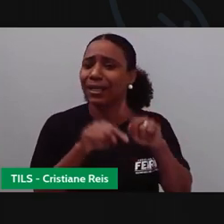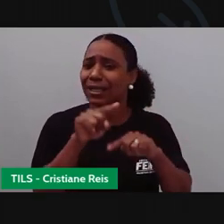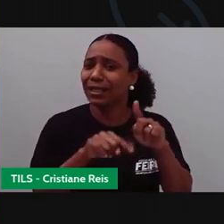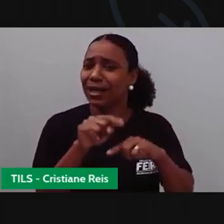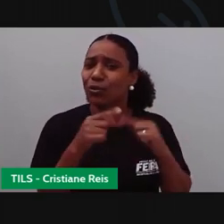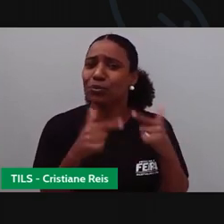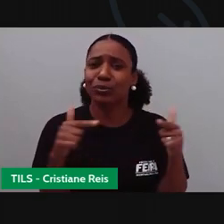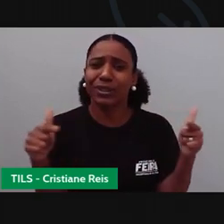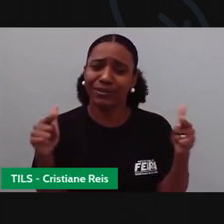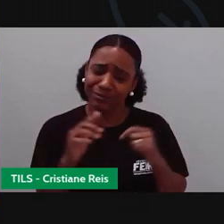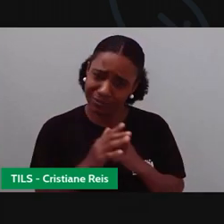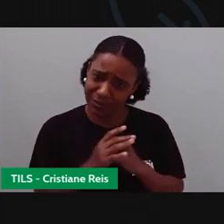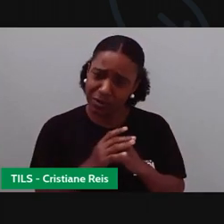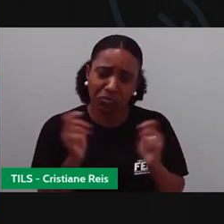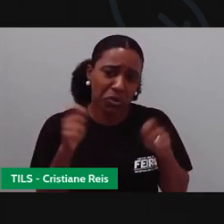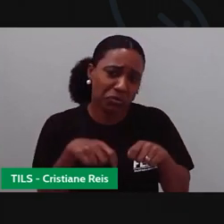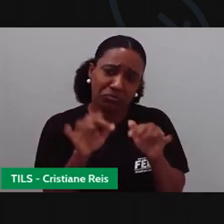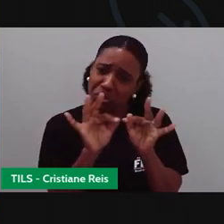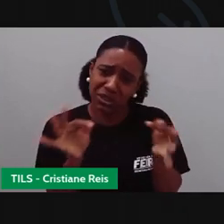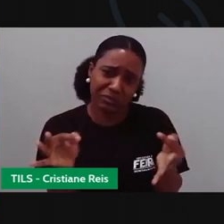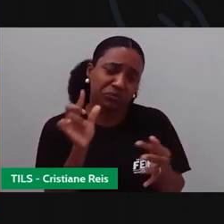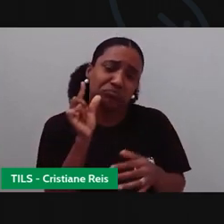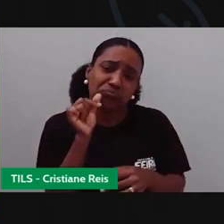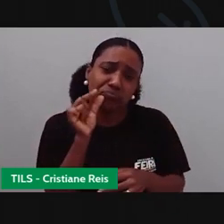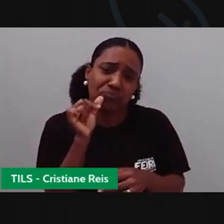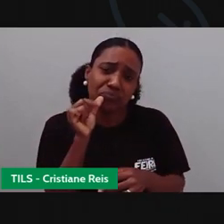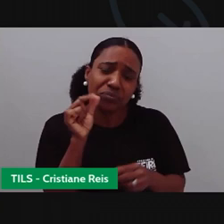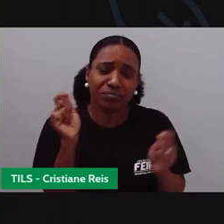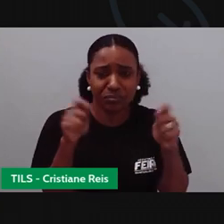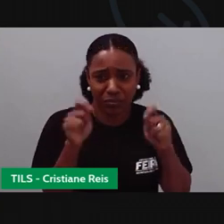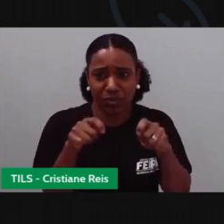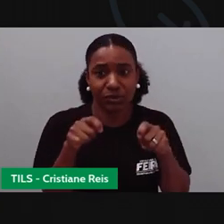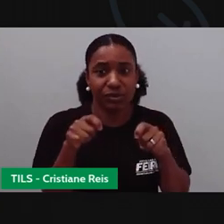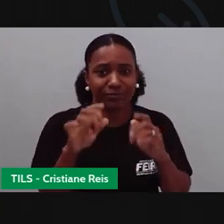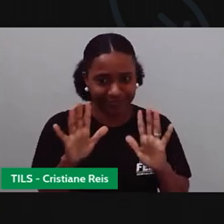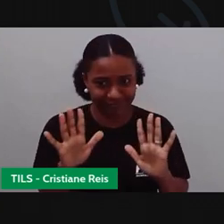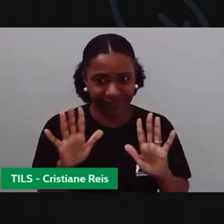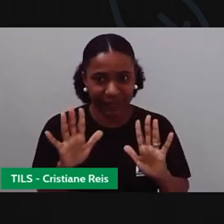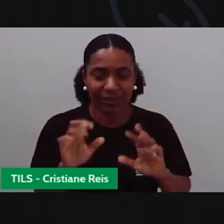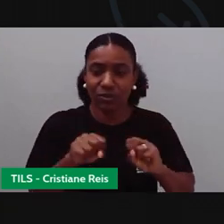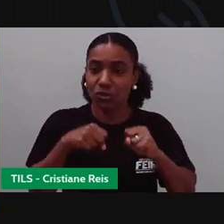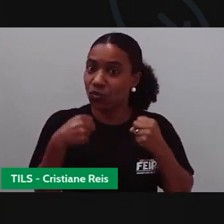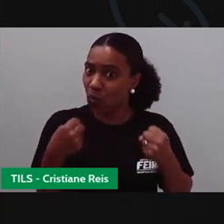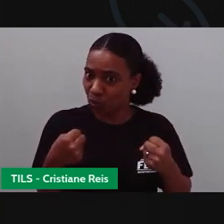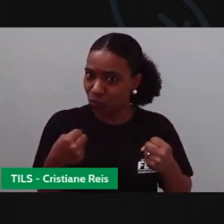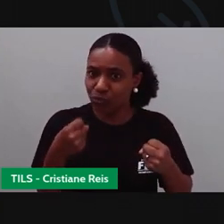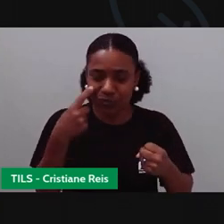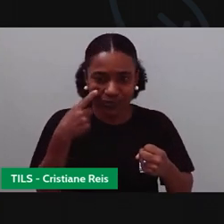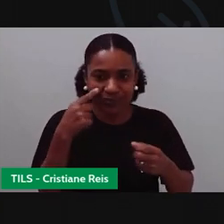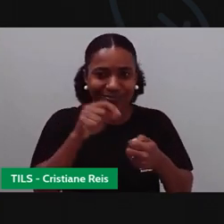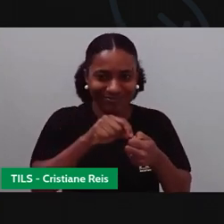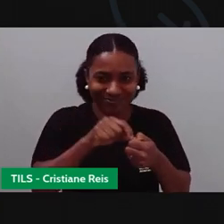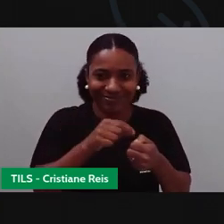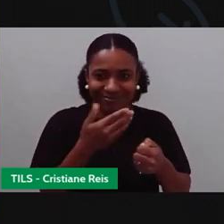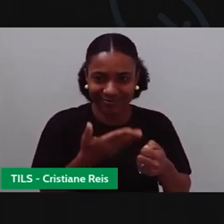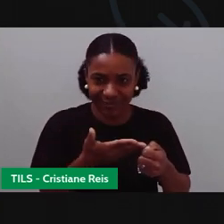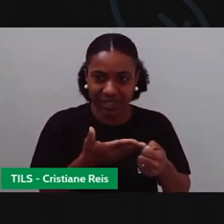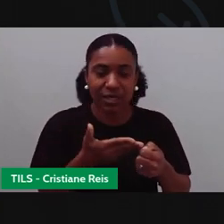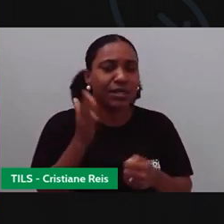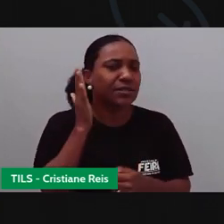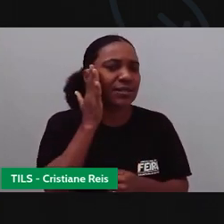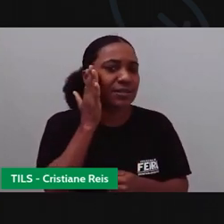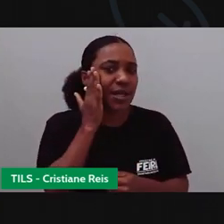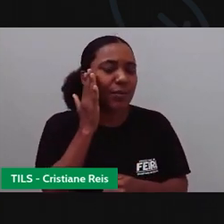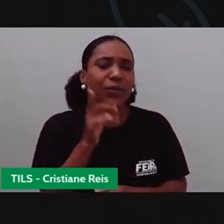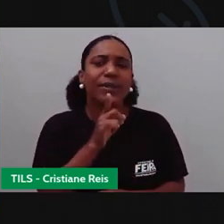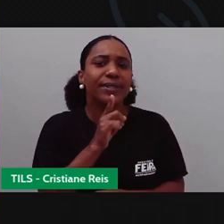Ela vai desenhar com quem ela estiver. O importante é o que? A gente tentar, certo? O que que a gente sabe com relação à ambulância, Cris? A gente sabe